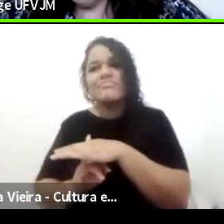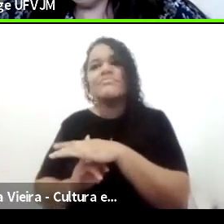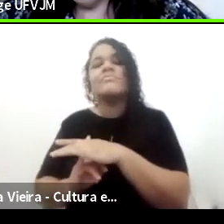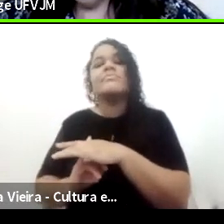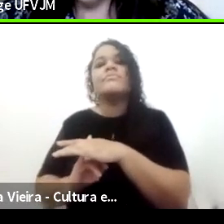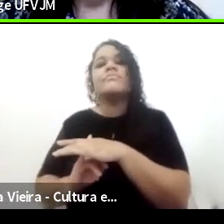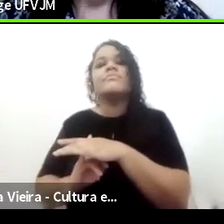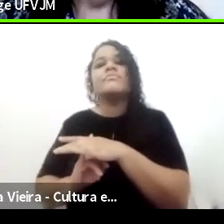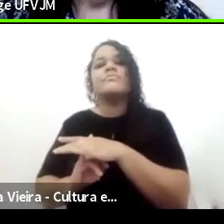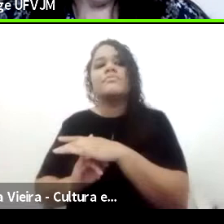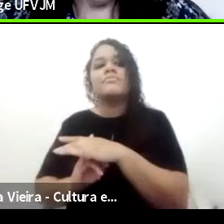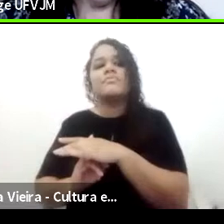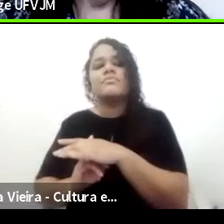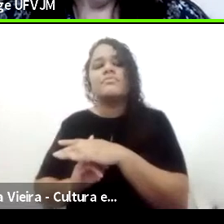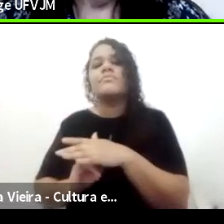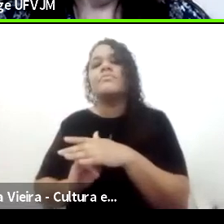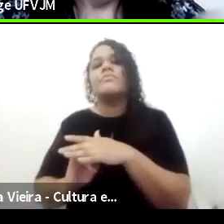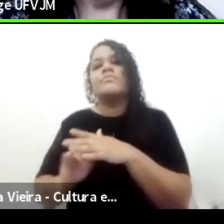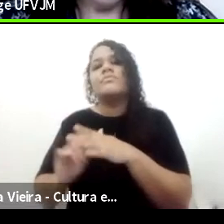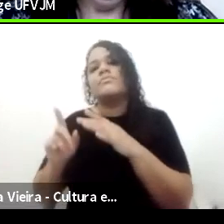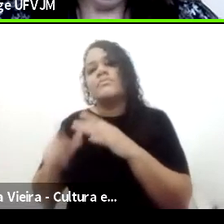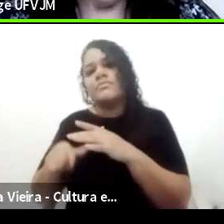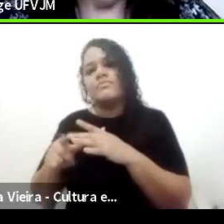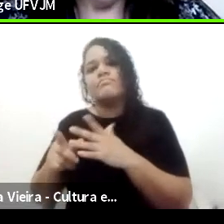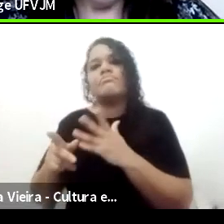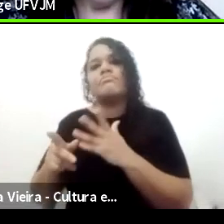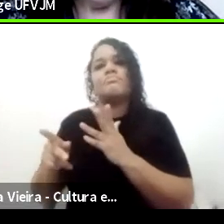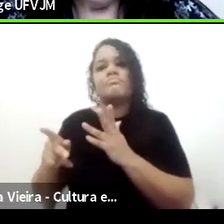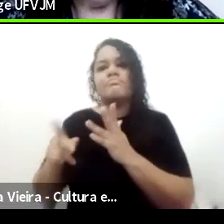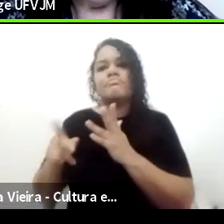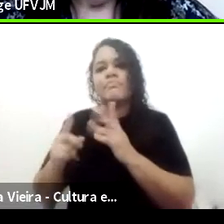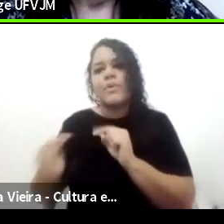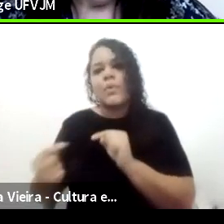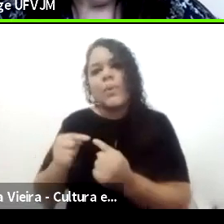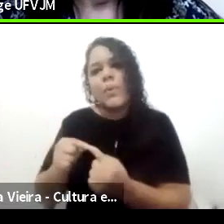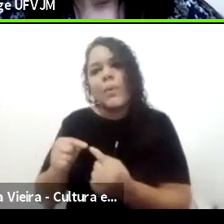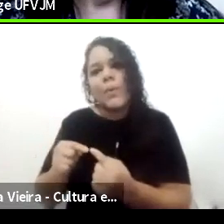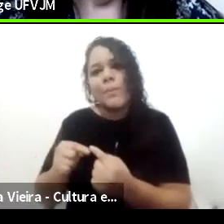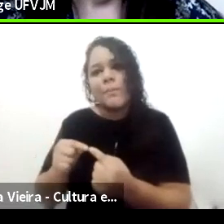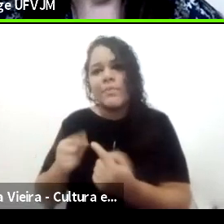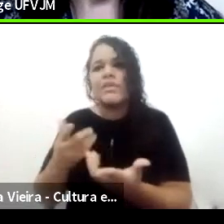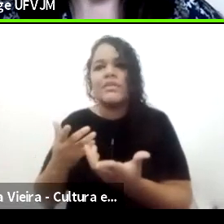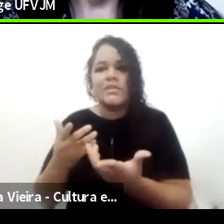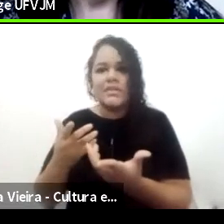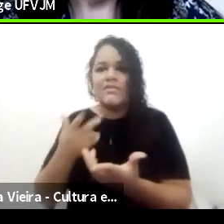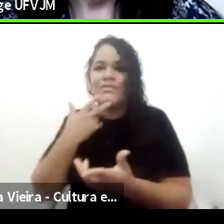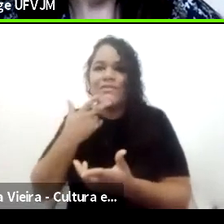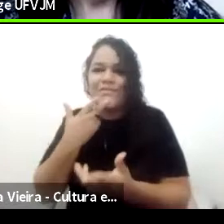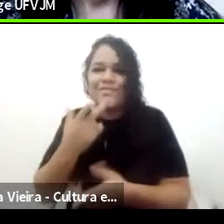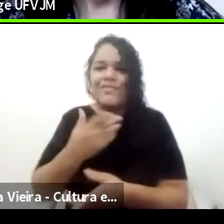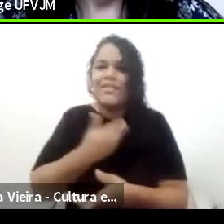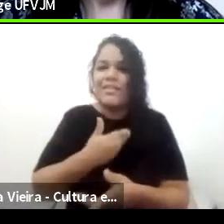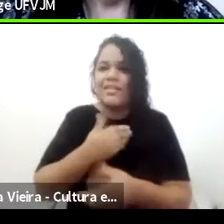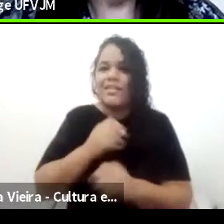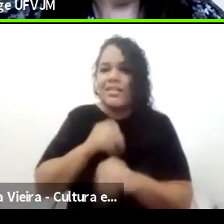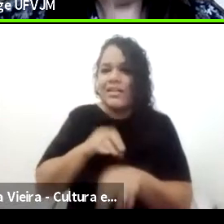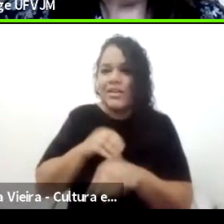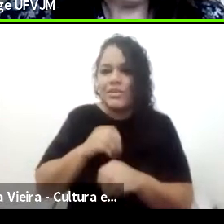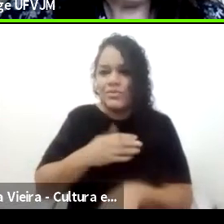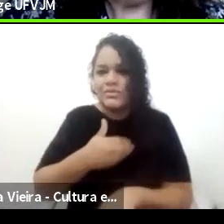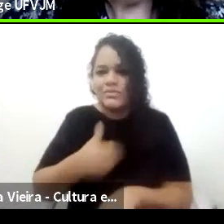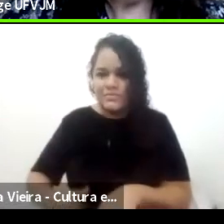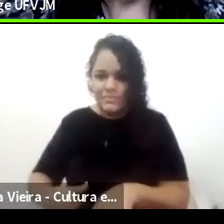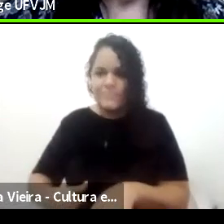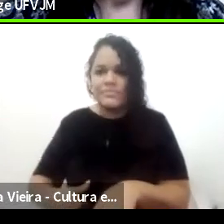do que a gente pode falar de uma educação pública, né? E isso é importante a gente dizer, porque essa educação